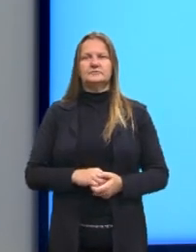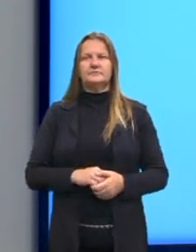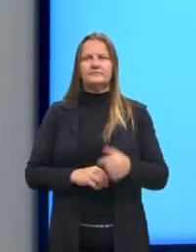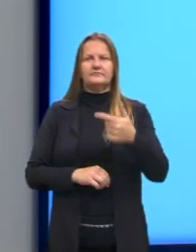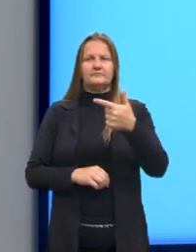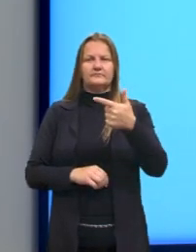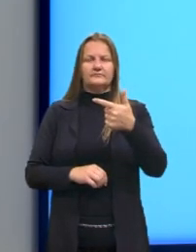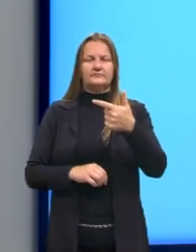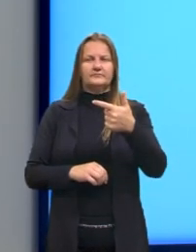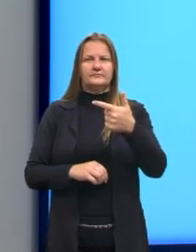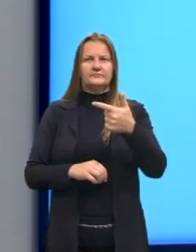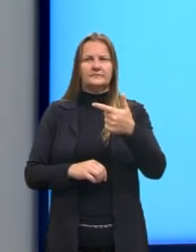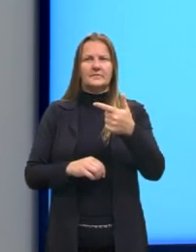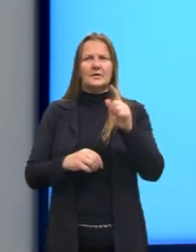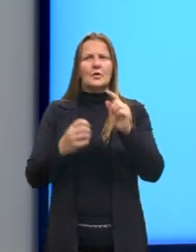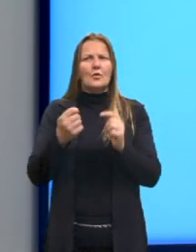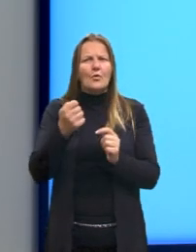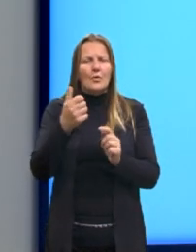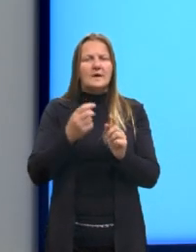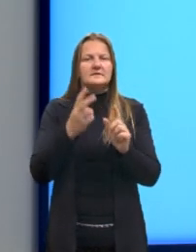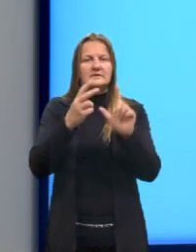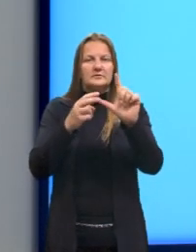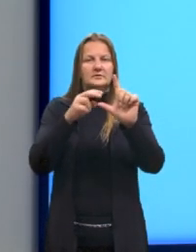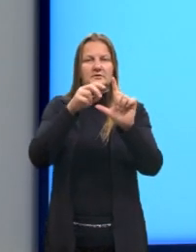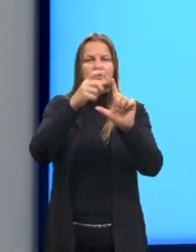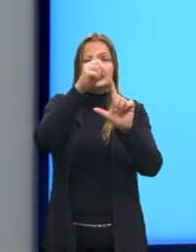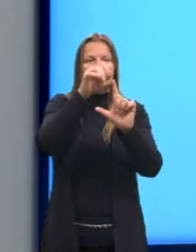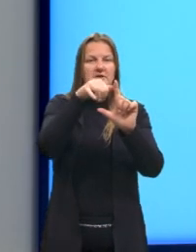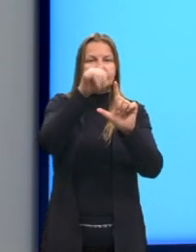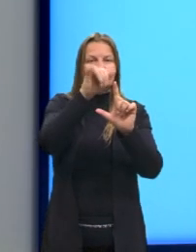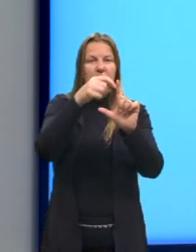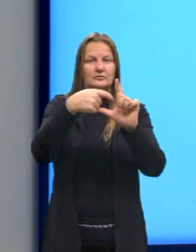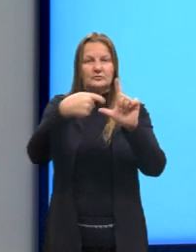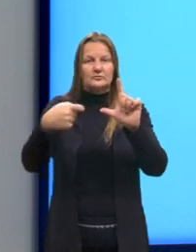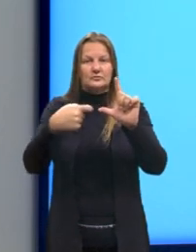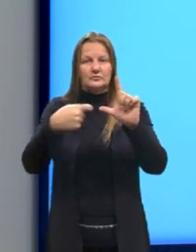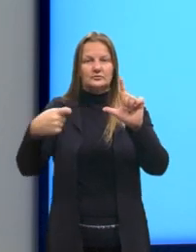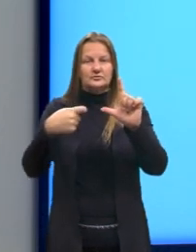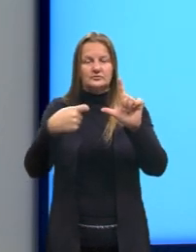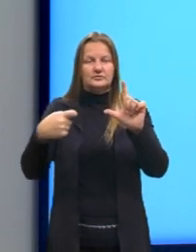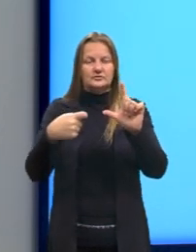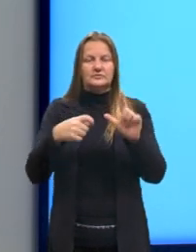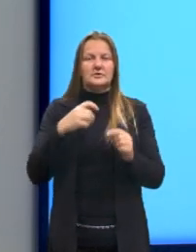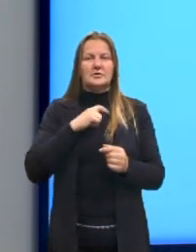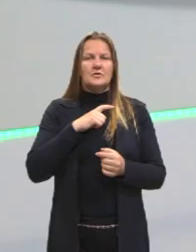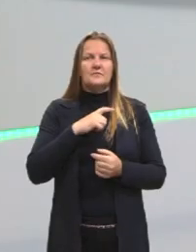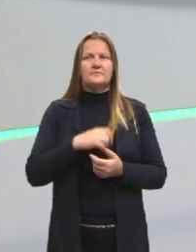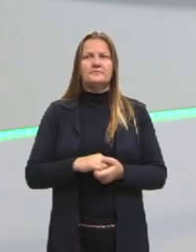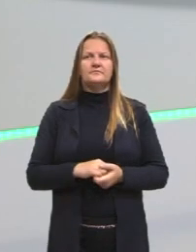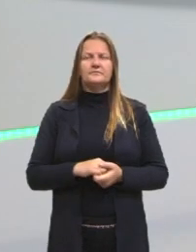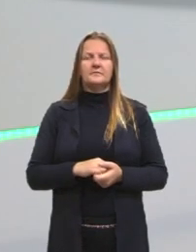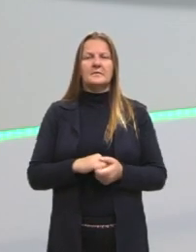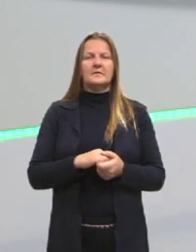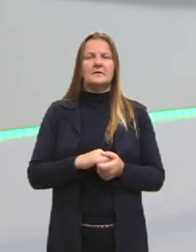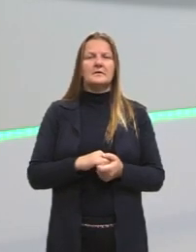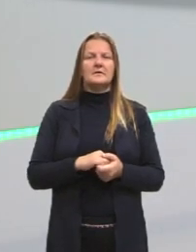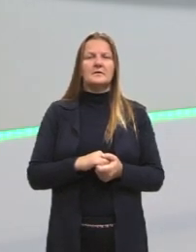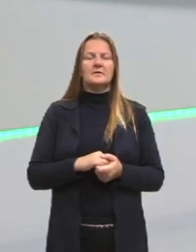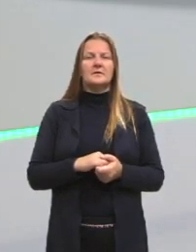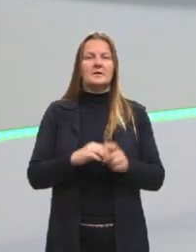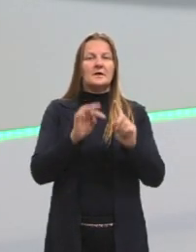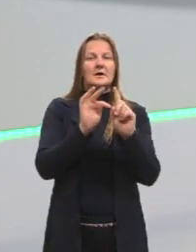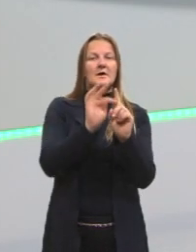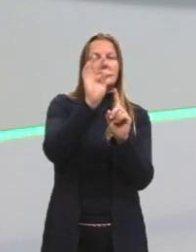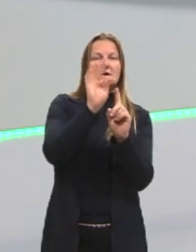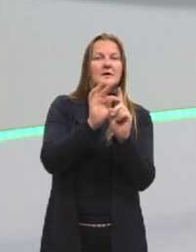né, que frequentemente a gente usa o eixo X, aqui ela traz a temperatura em graus Celsius. E o nosso